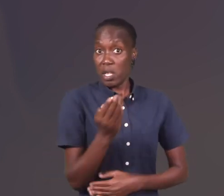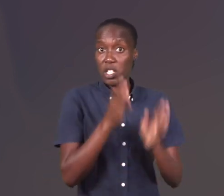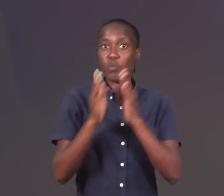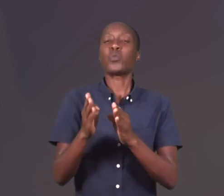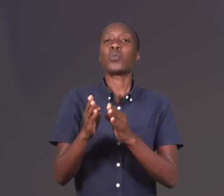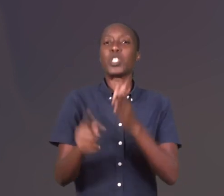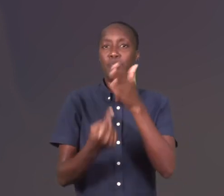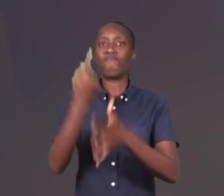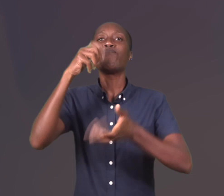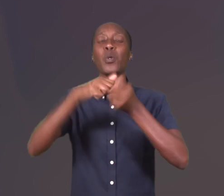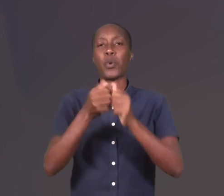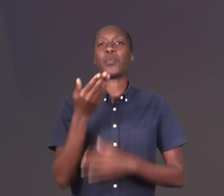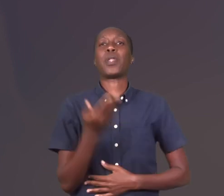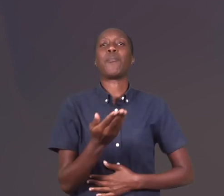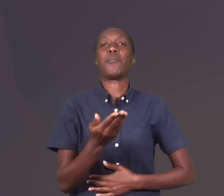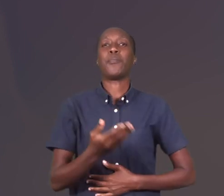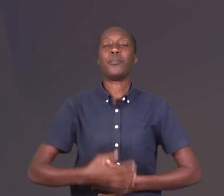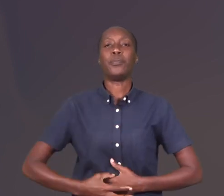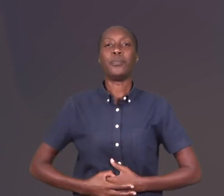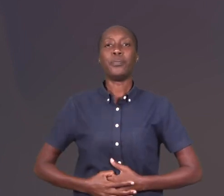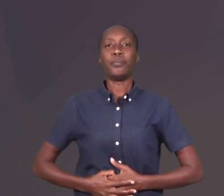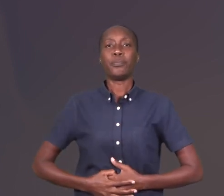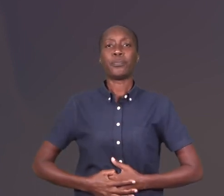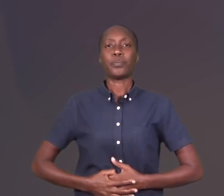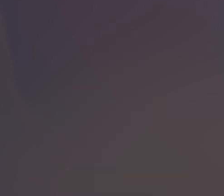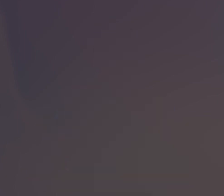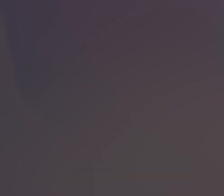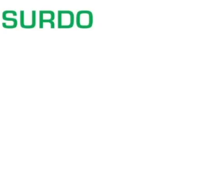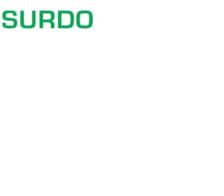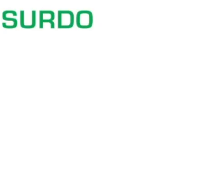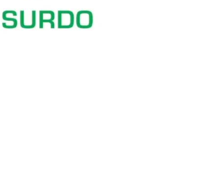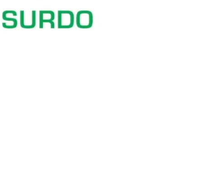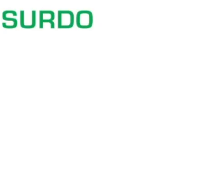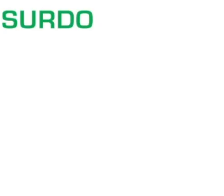ações positivas e responsabilizar as pessoas por suas ações.